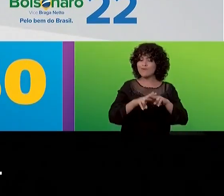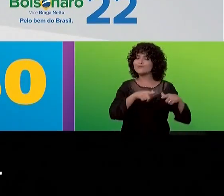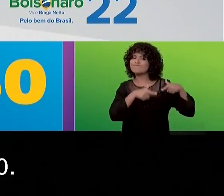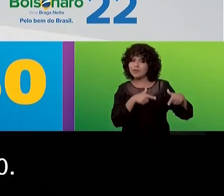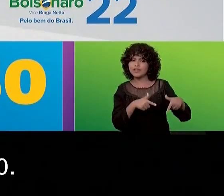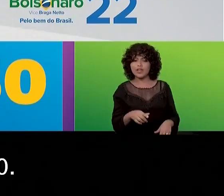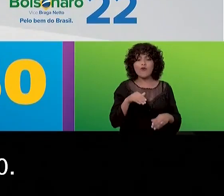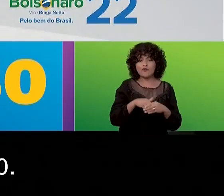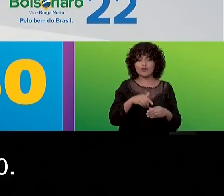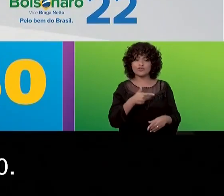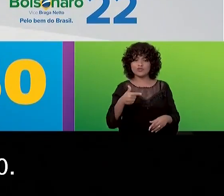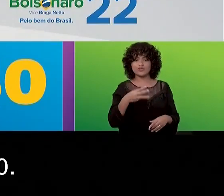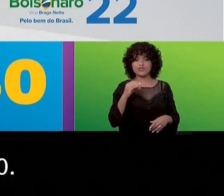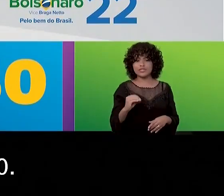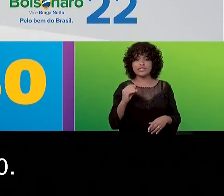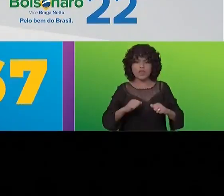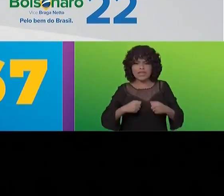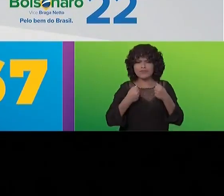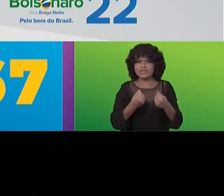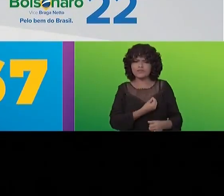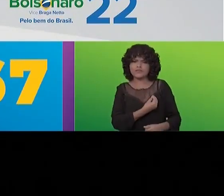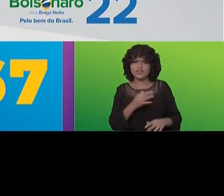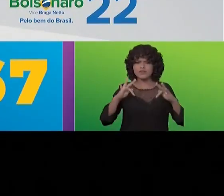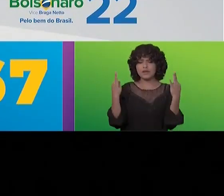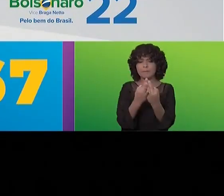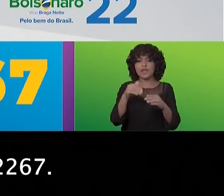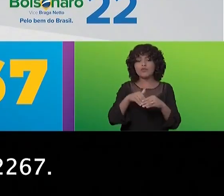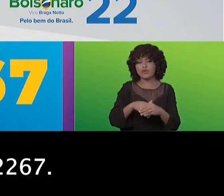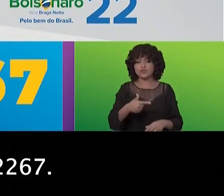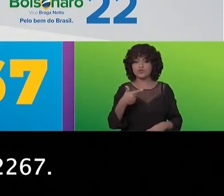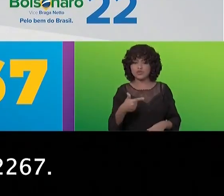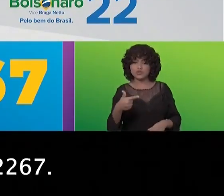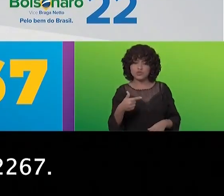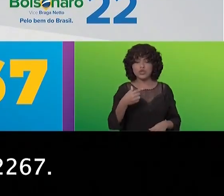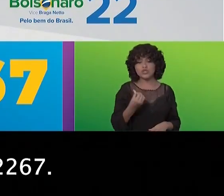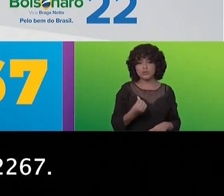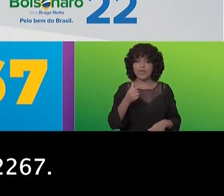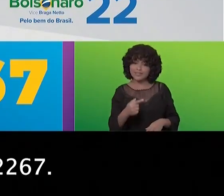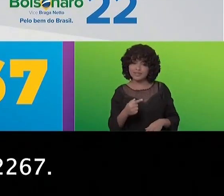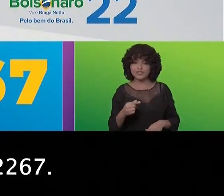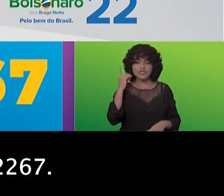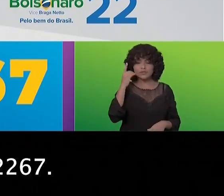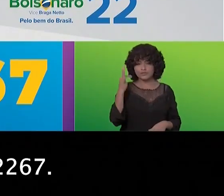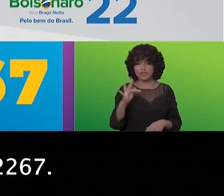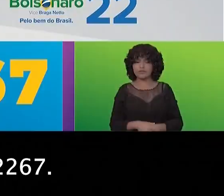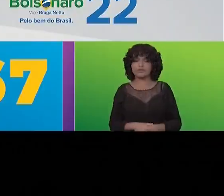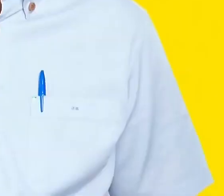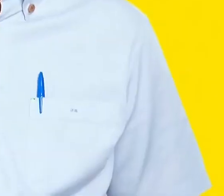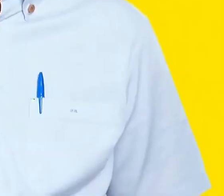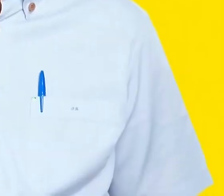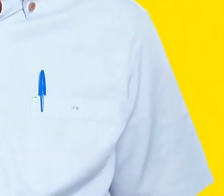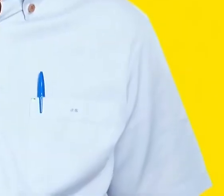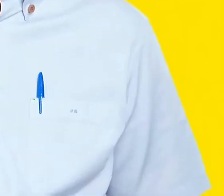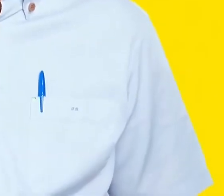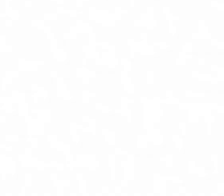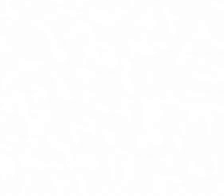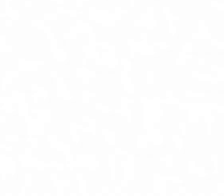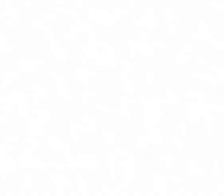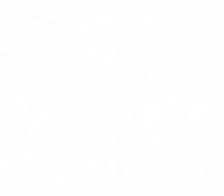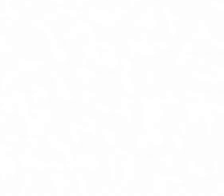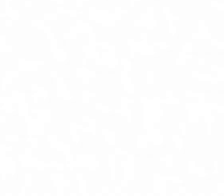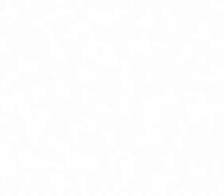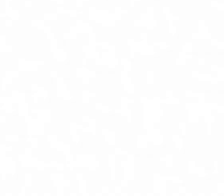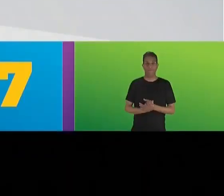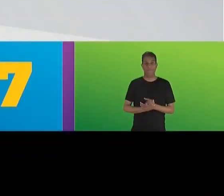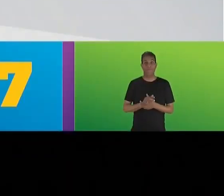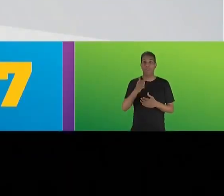conhece. federal, delegado Fernando Veloso, 2230. Em defesa da vida e da família, Bianca Machado, deputada federal, 2267. Para federal, aperta 22 e confirma.